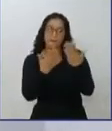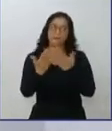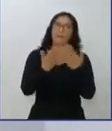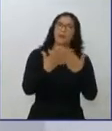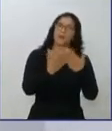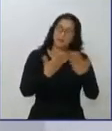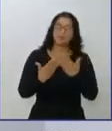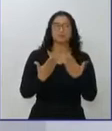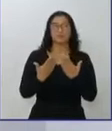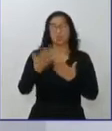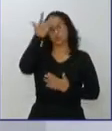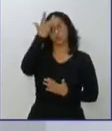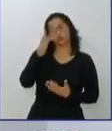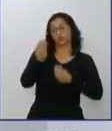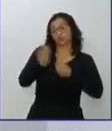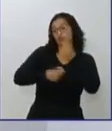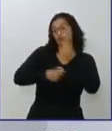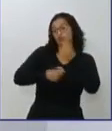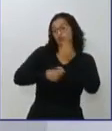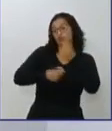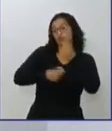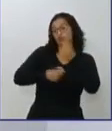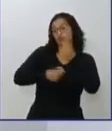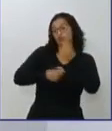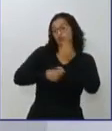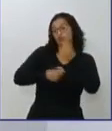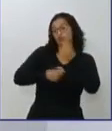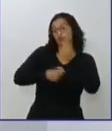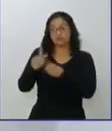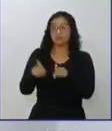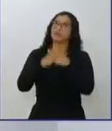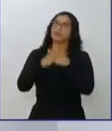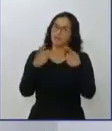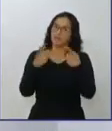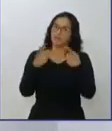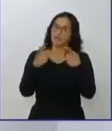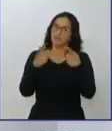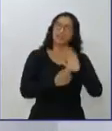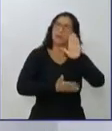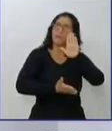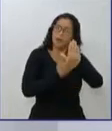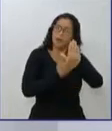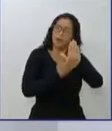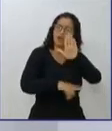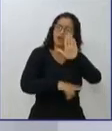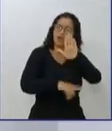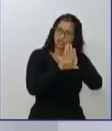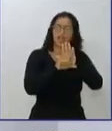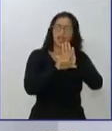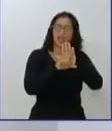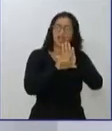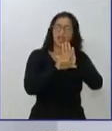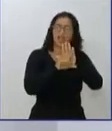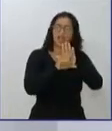eu vou ter na Assembleia Legislativa. Tenho certeza que ao apresentar projetos de lei que vão beneficiar as pessoas, como por